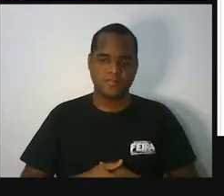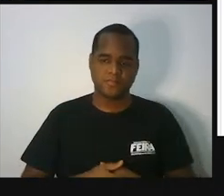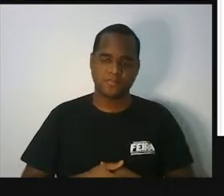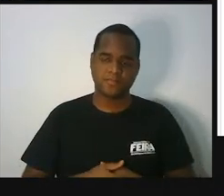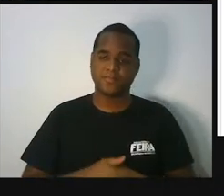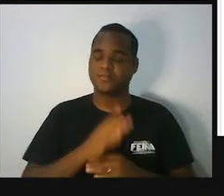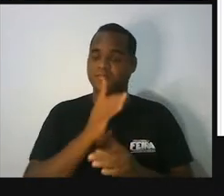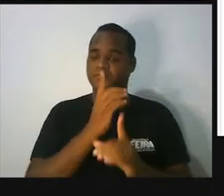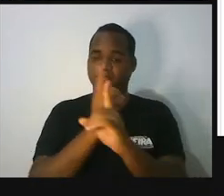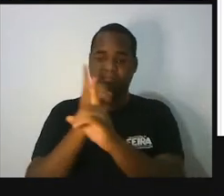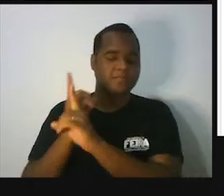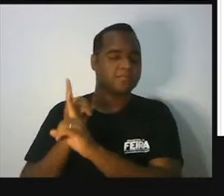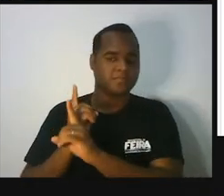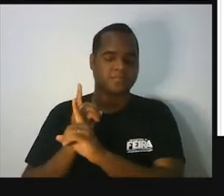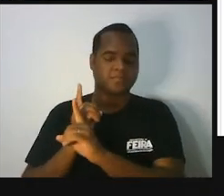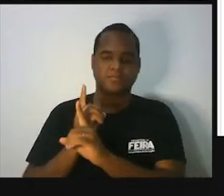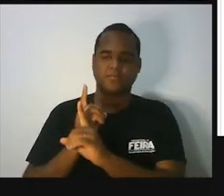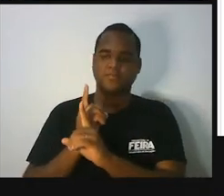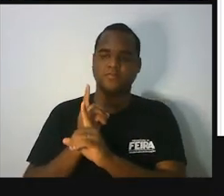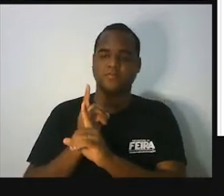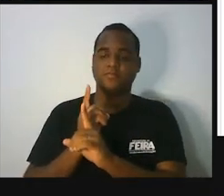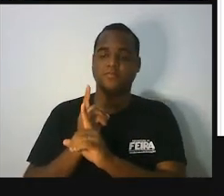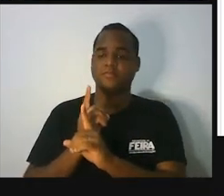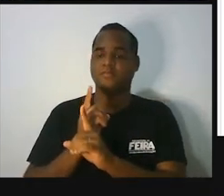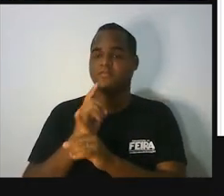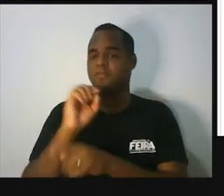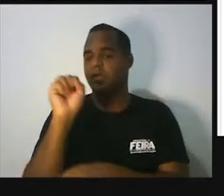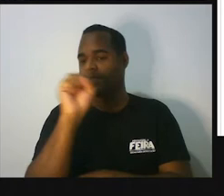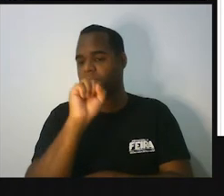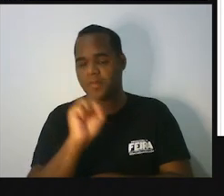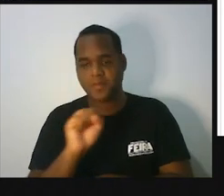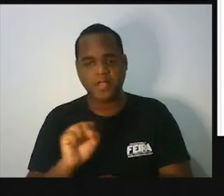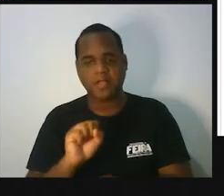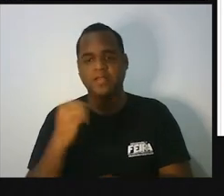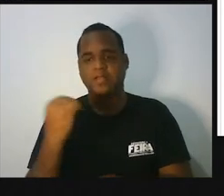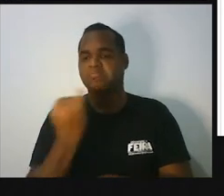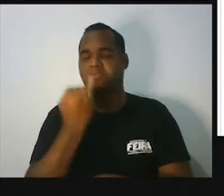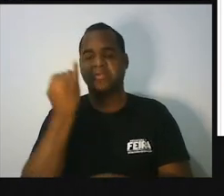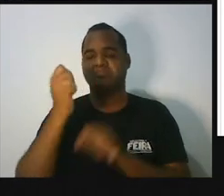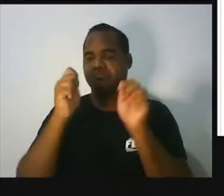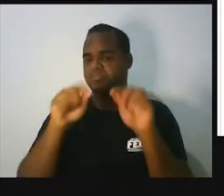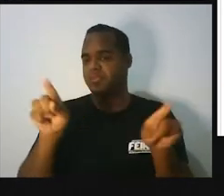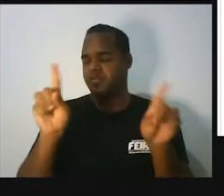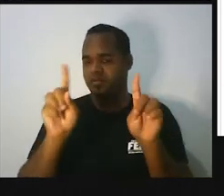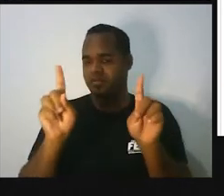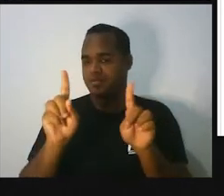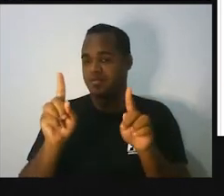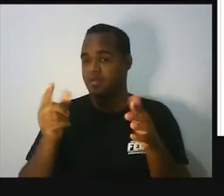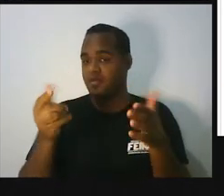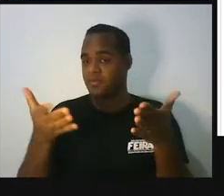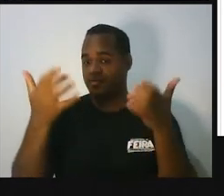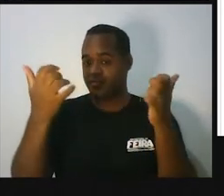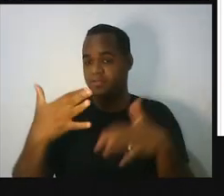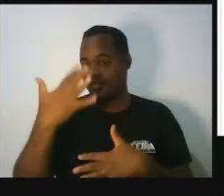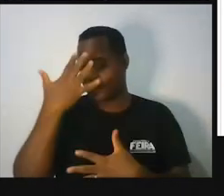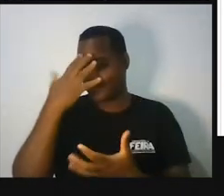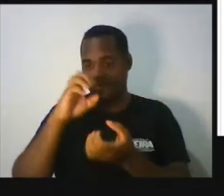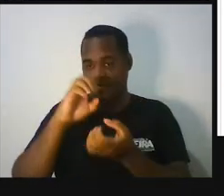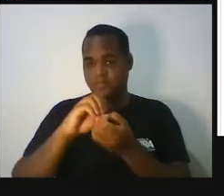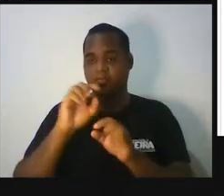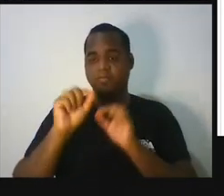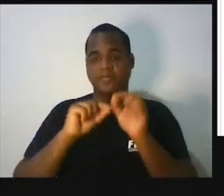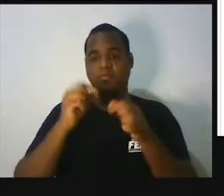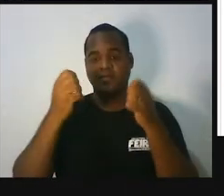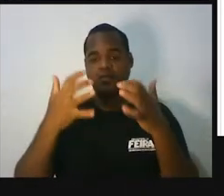encontrar aqui, tá? Eu vou apagar isso, porque isso não tem necessidade. Onde a gente vai entender aqui os tipos